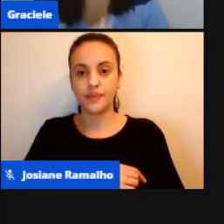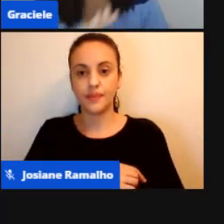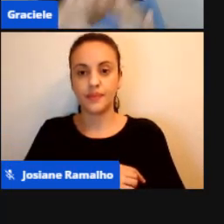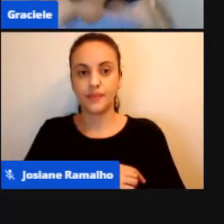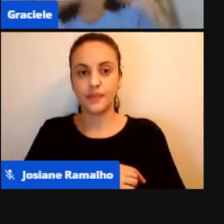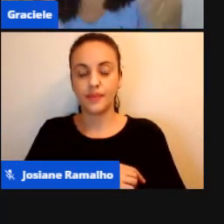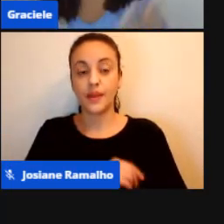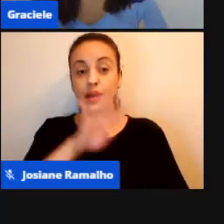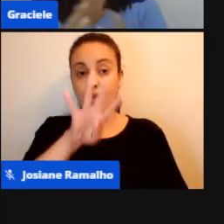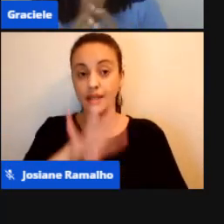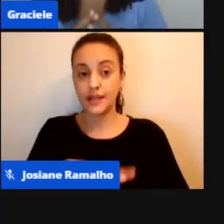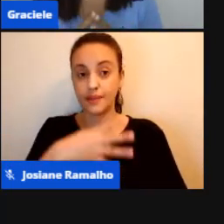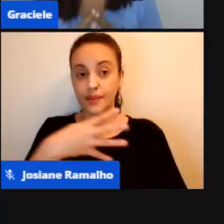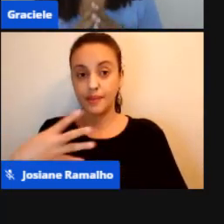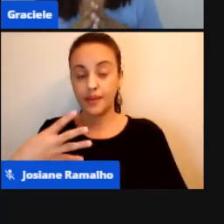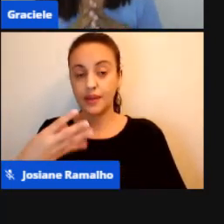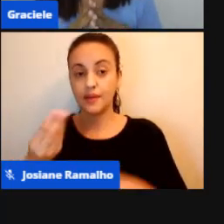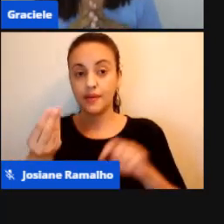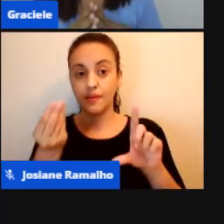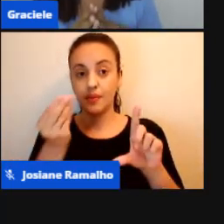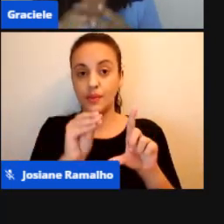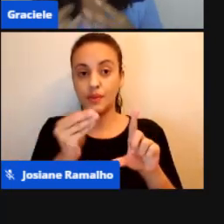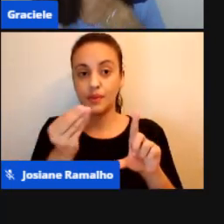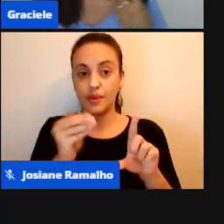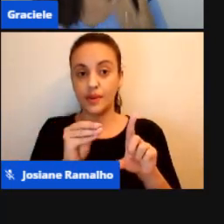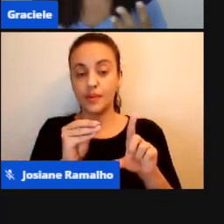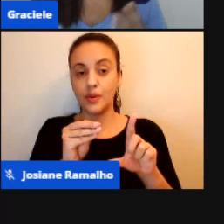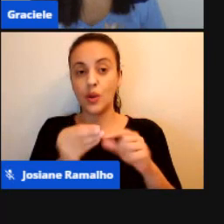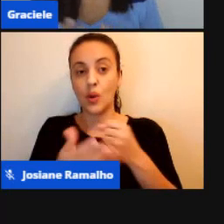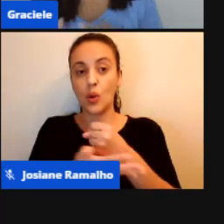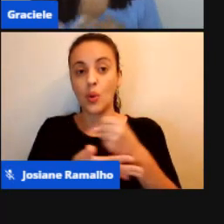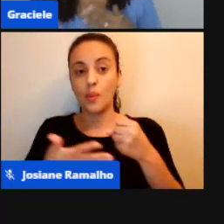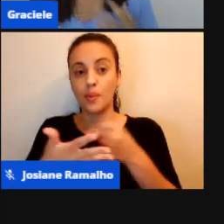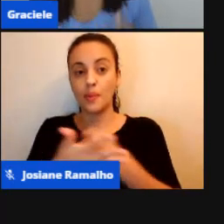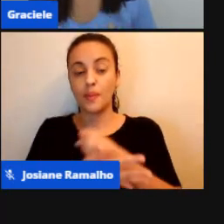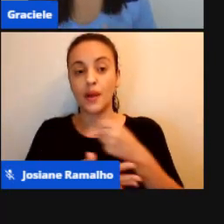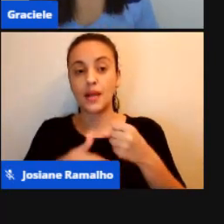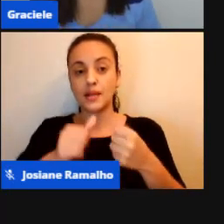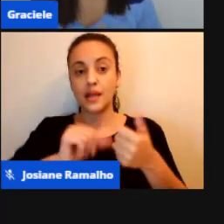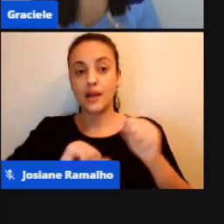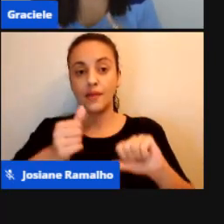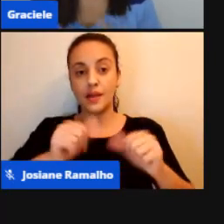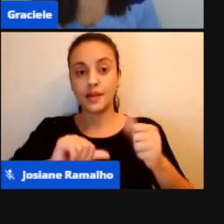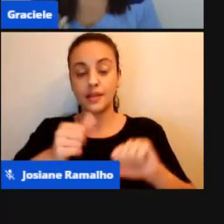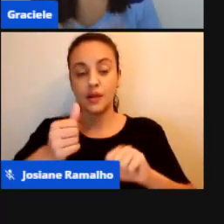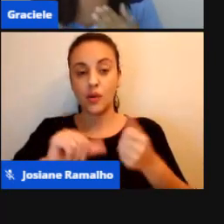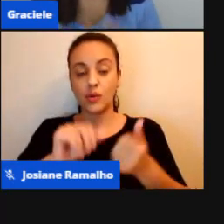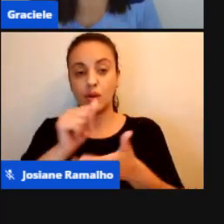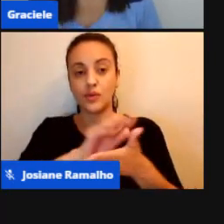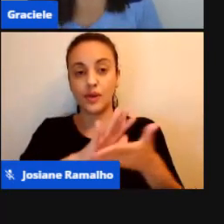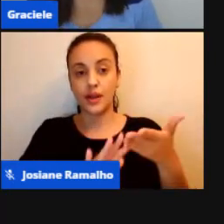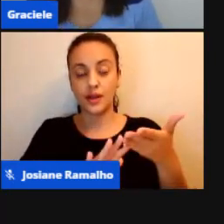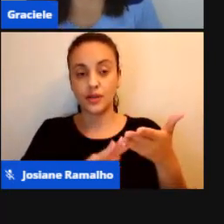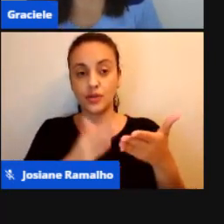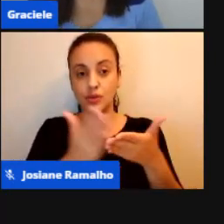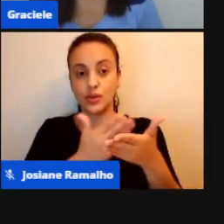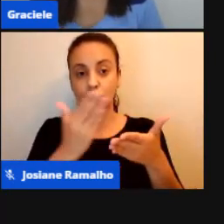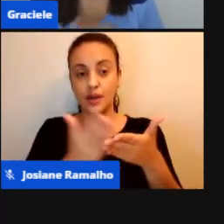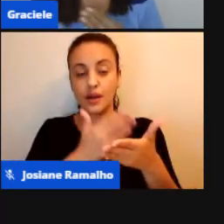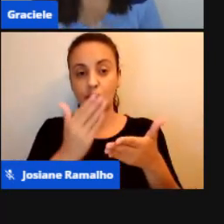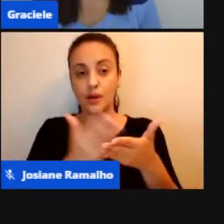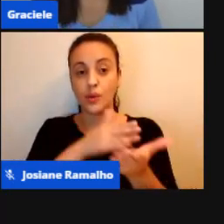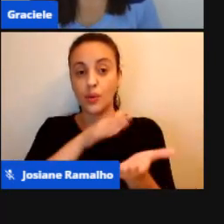planilha foi colocada, baseada em avaliação de atividades de caderno impresso.